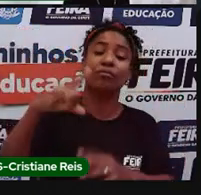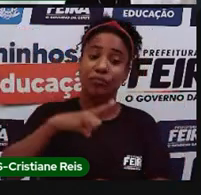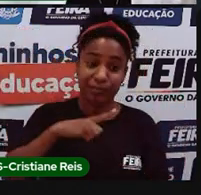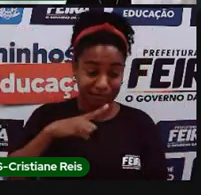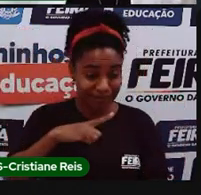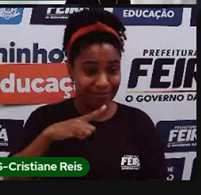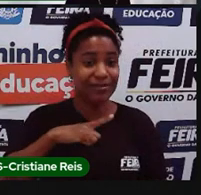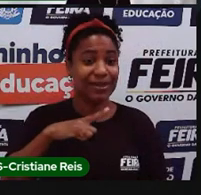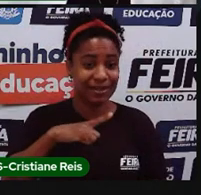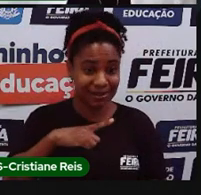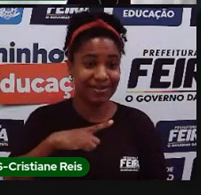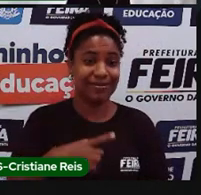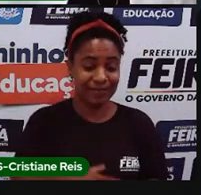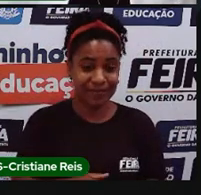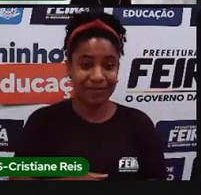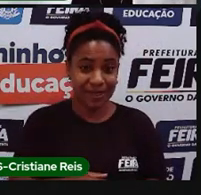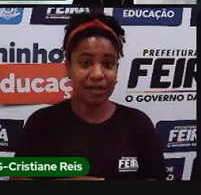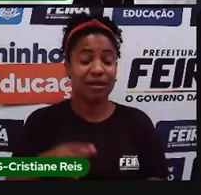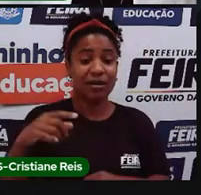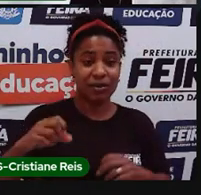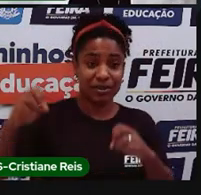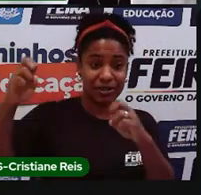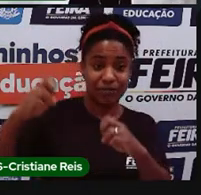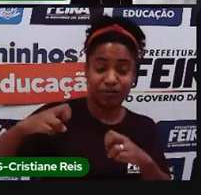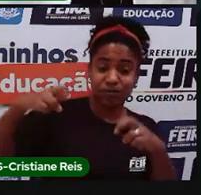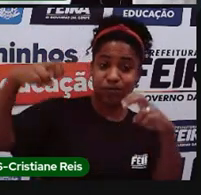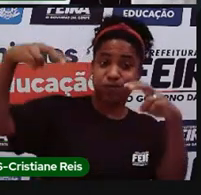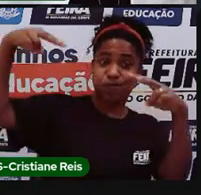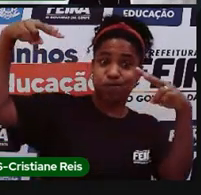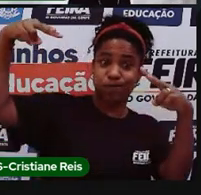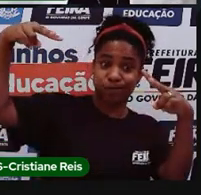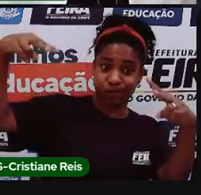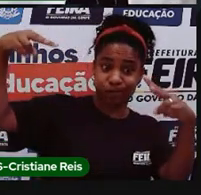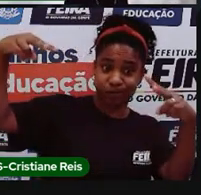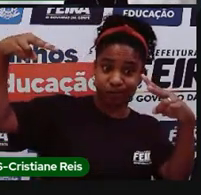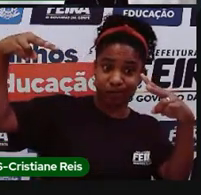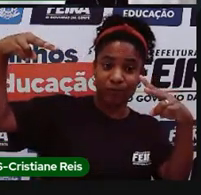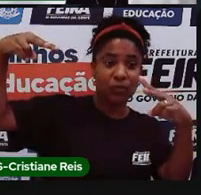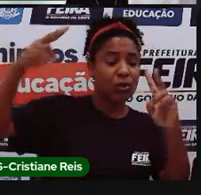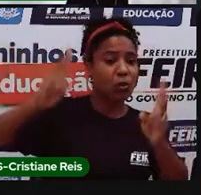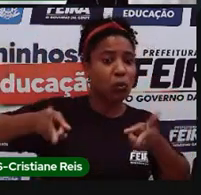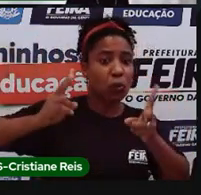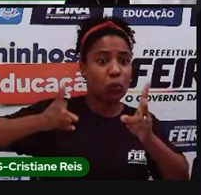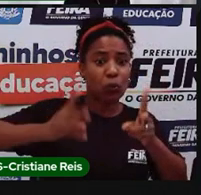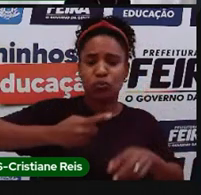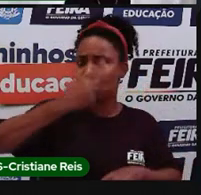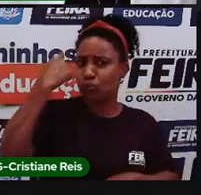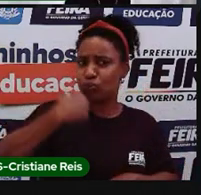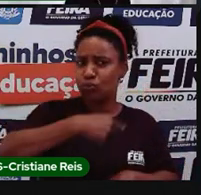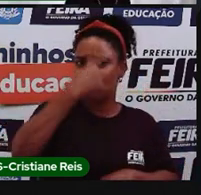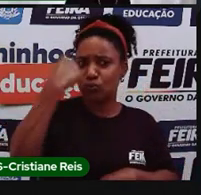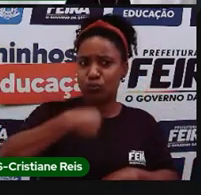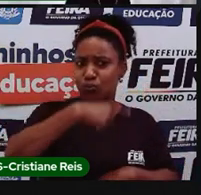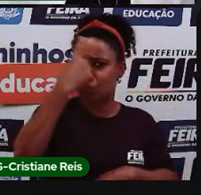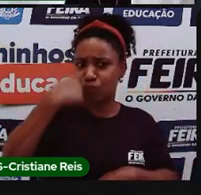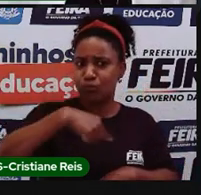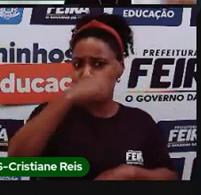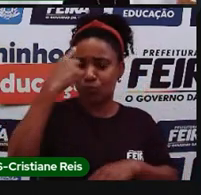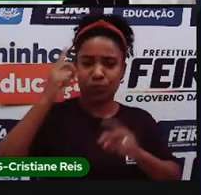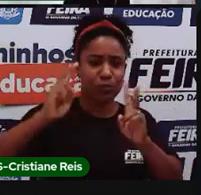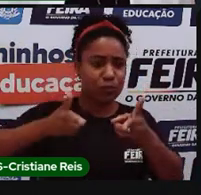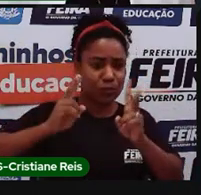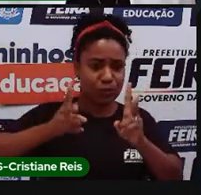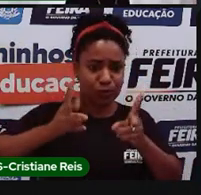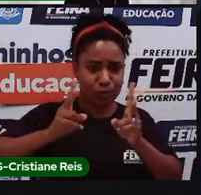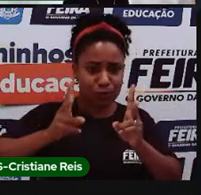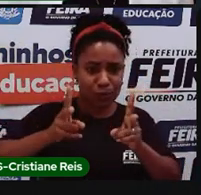eles estão em órbita 24 horas por dia, eles não descansam, estão sempre aí. Eles têm uma vida útil, que